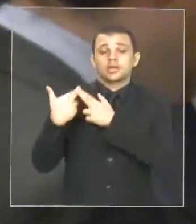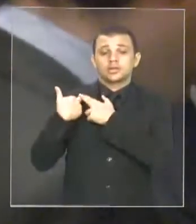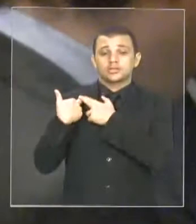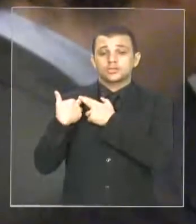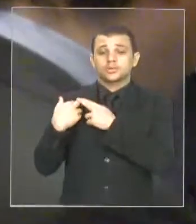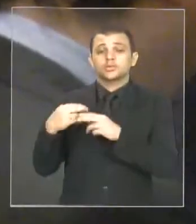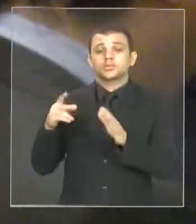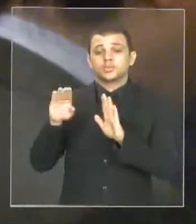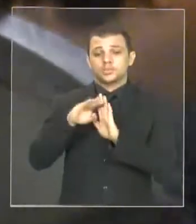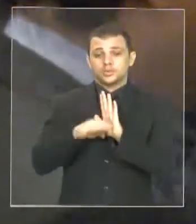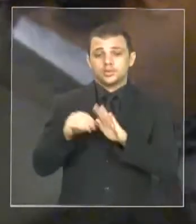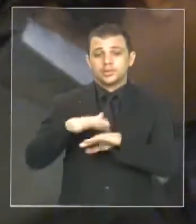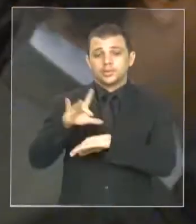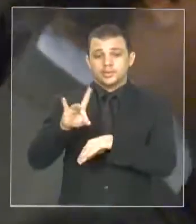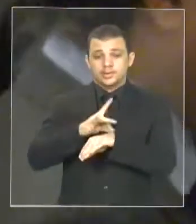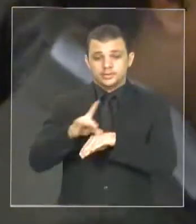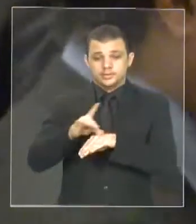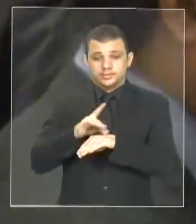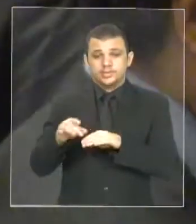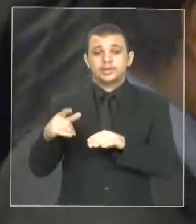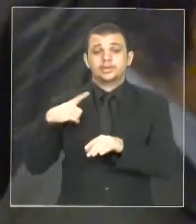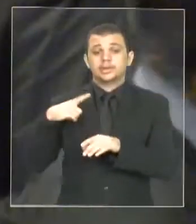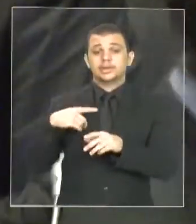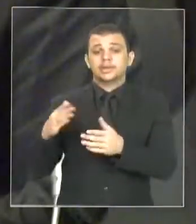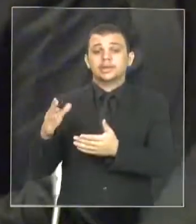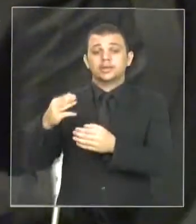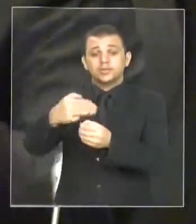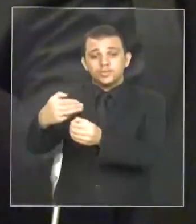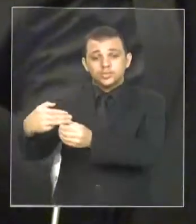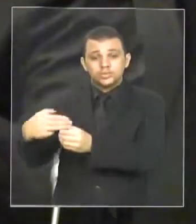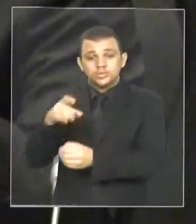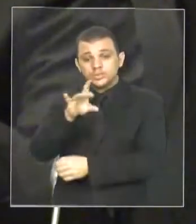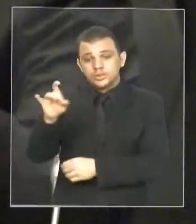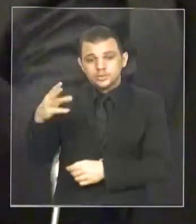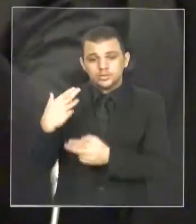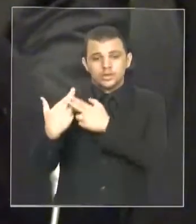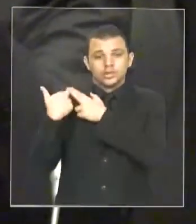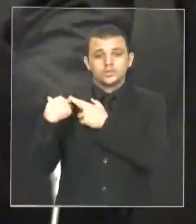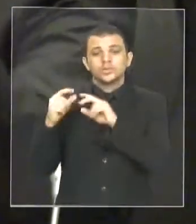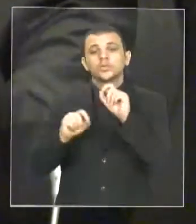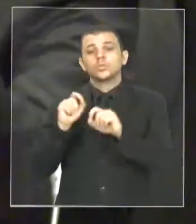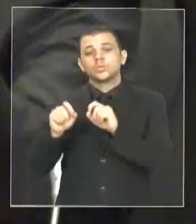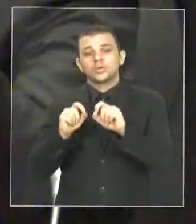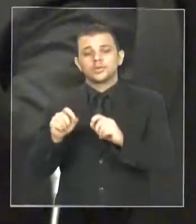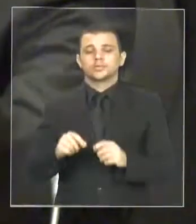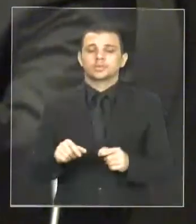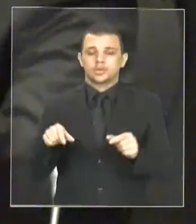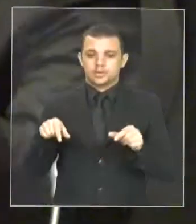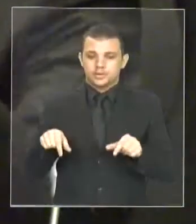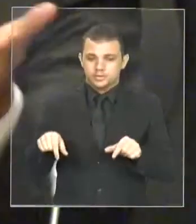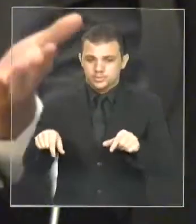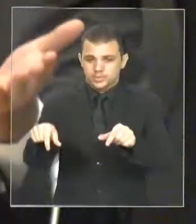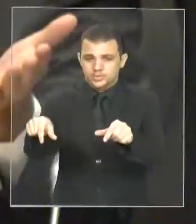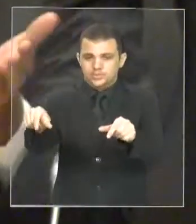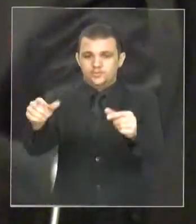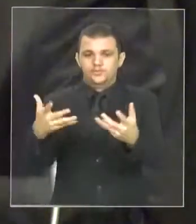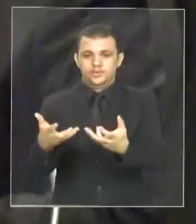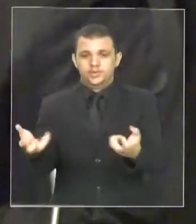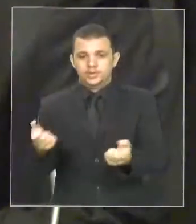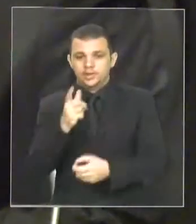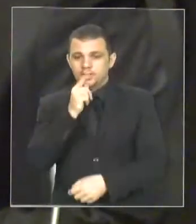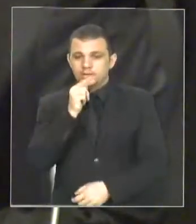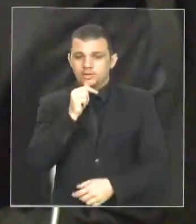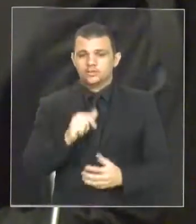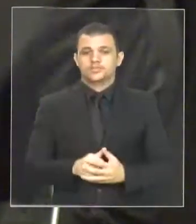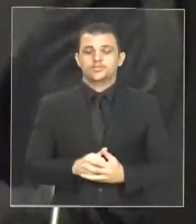a ser responsabilidades exclusivas do município. A obra do viaduto, do viaduto não, até me corrigindo,